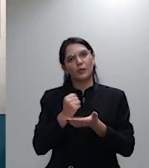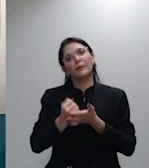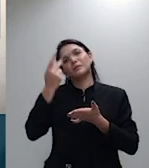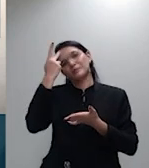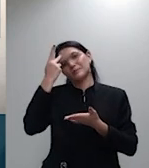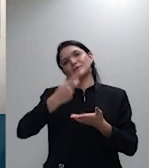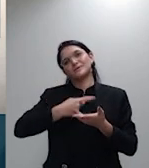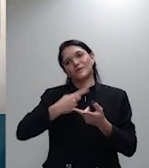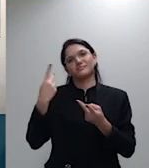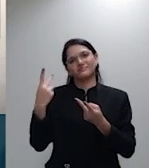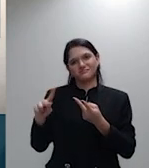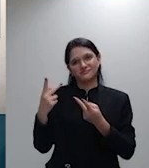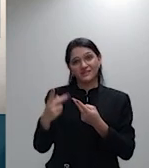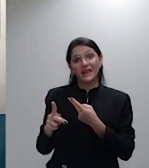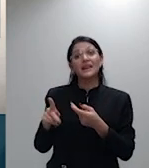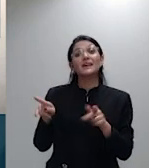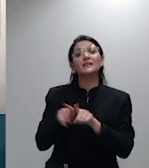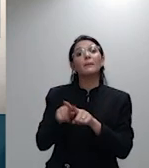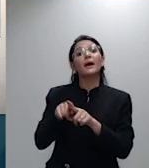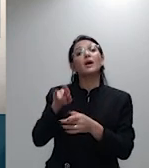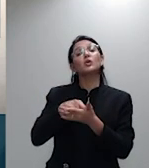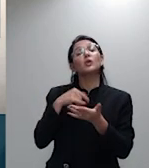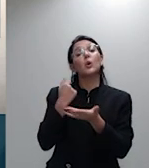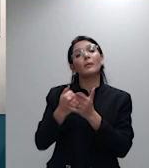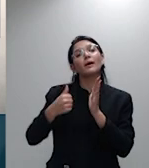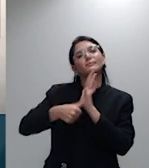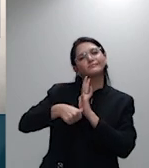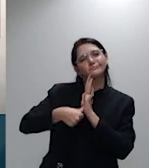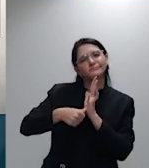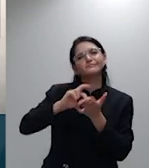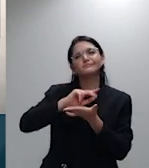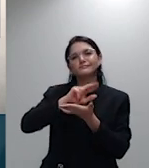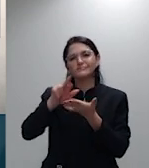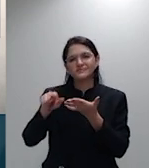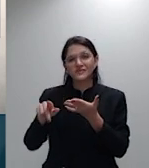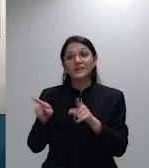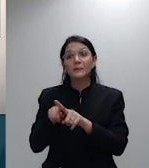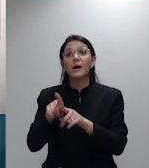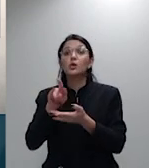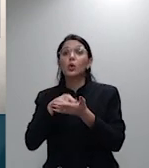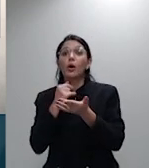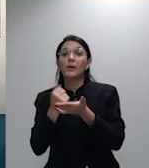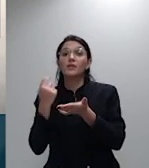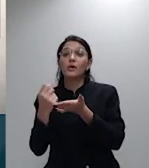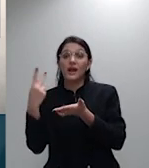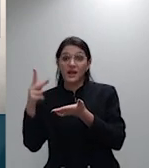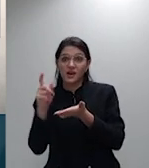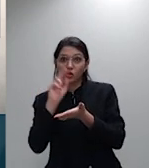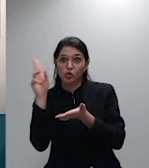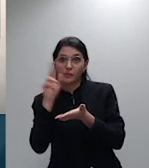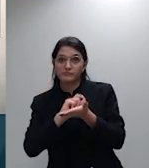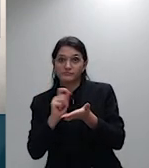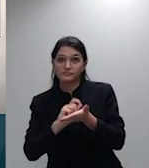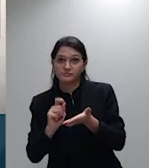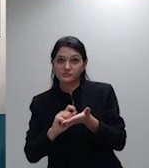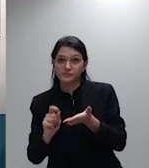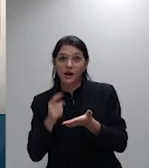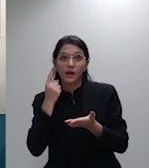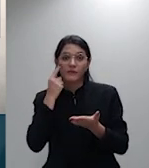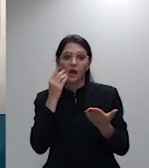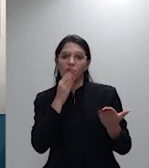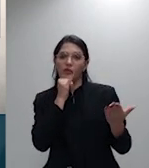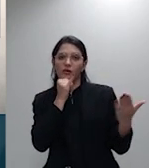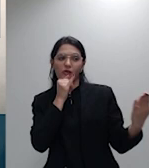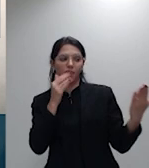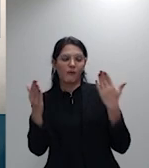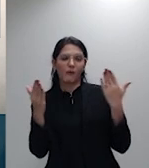assinatura foi contestada, a fim de demonstrar minimamente que as assinaturas não guardam semelhanças entre elas,